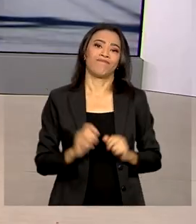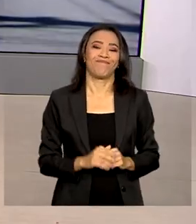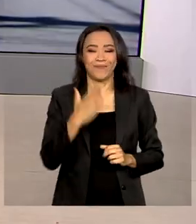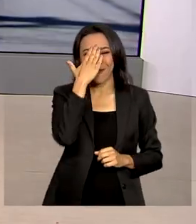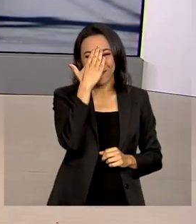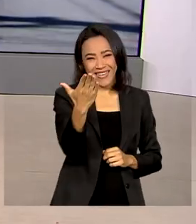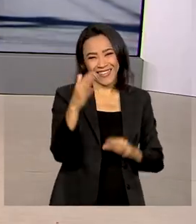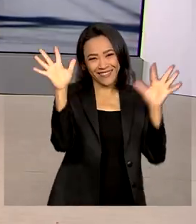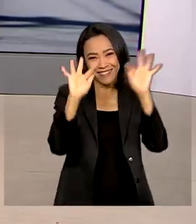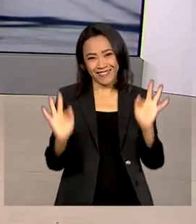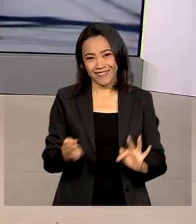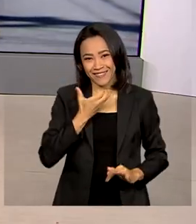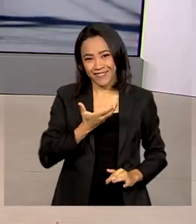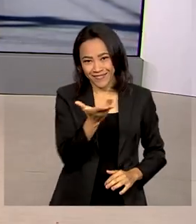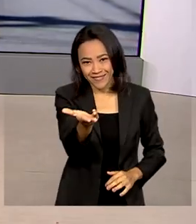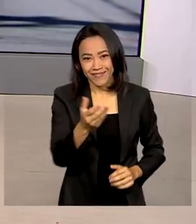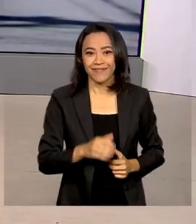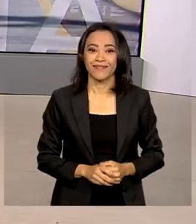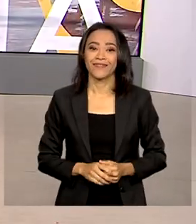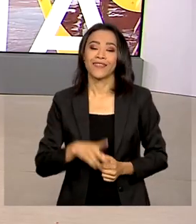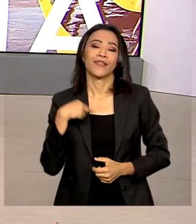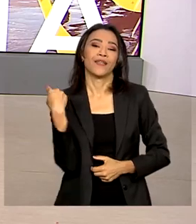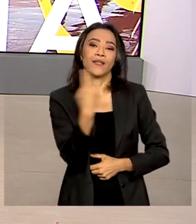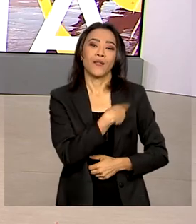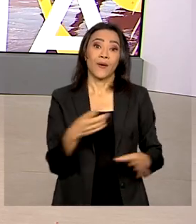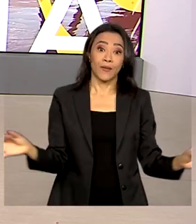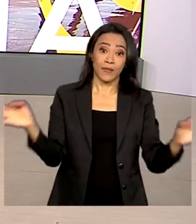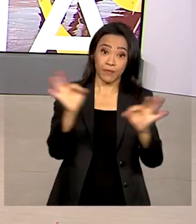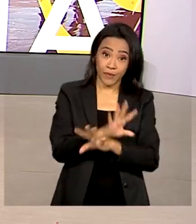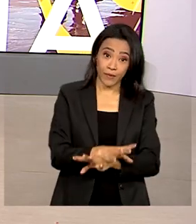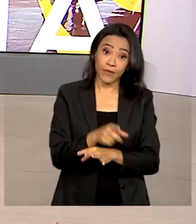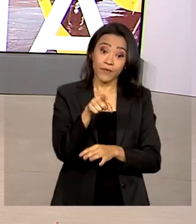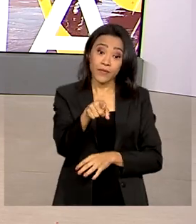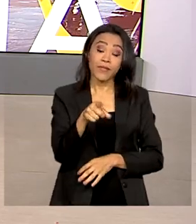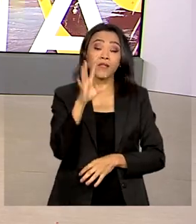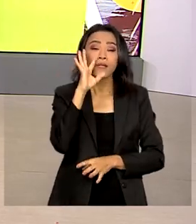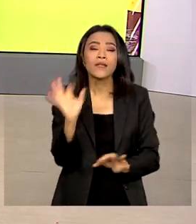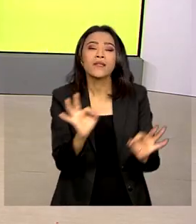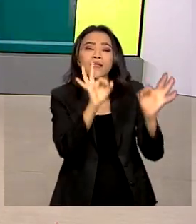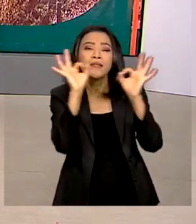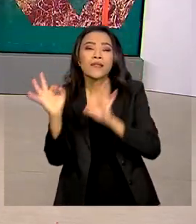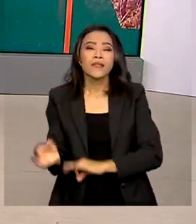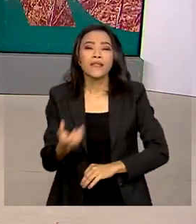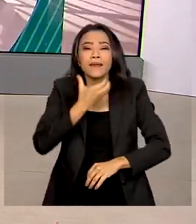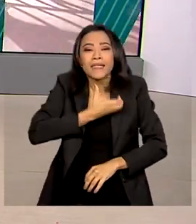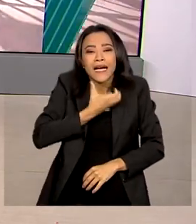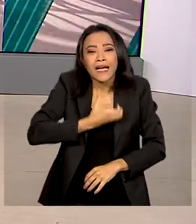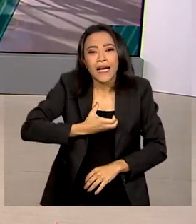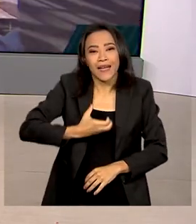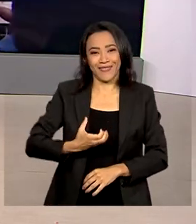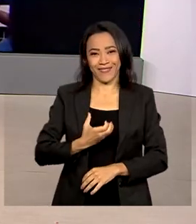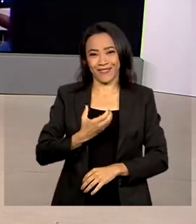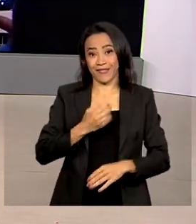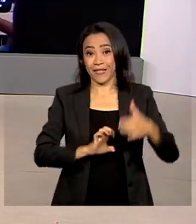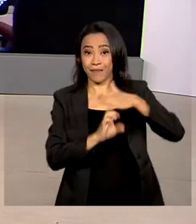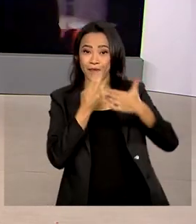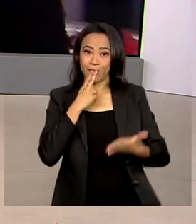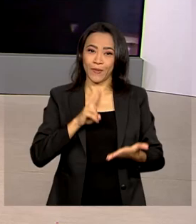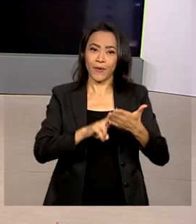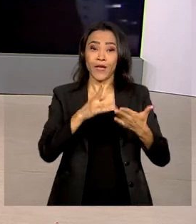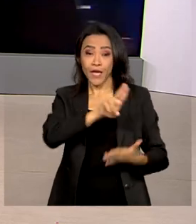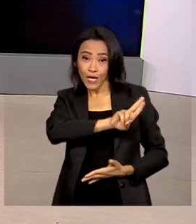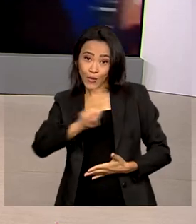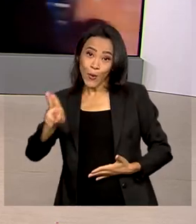Dimas. Feliz Natal para você. E a gente fica por aqui, fique com as imagens do Papai Noel dos Correios. E em nome de